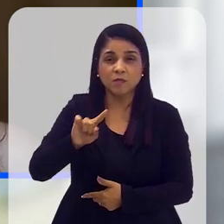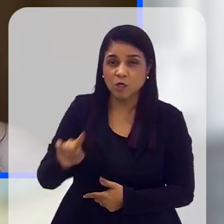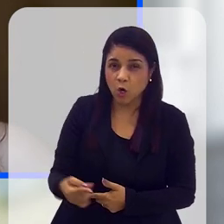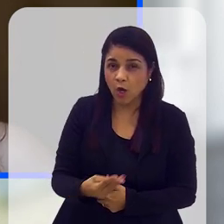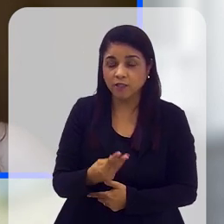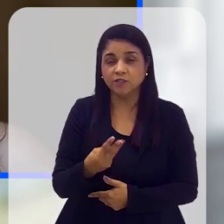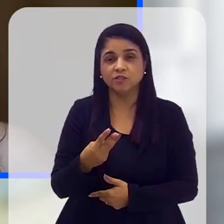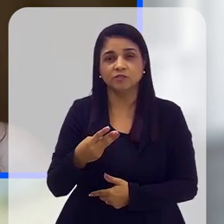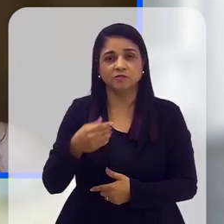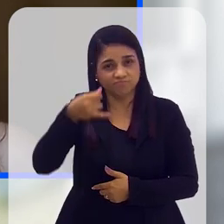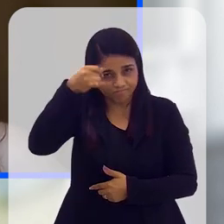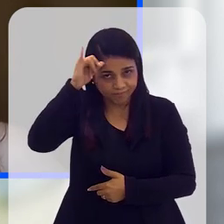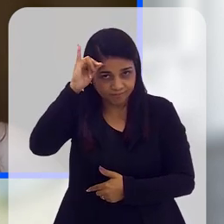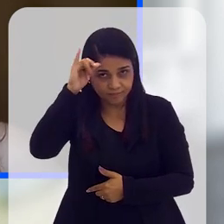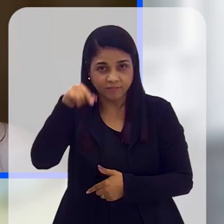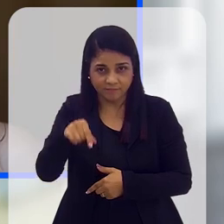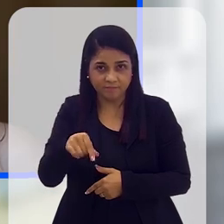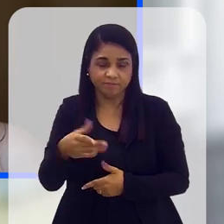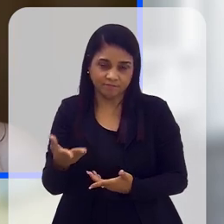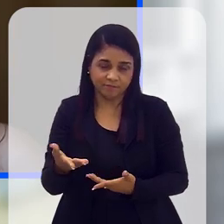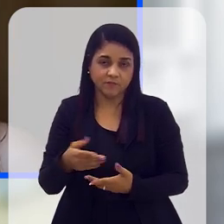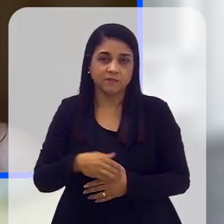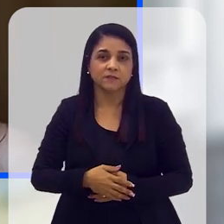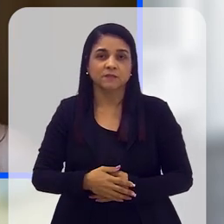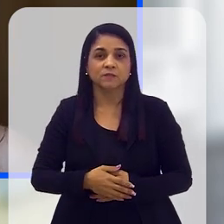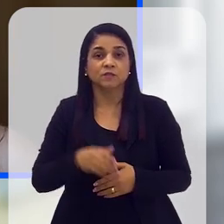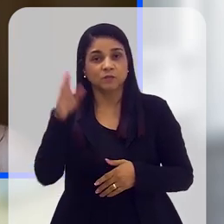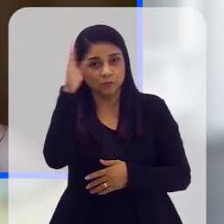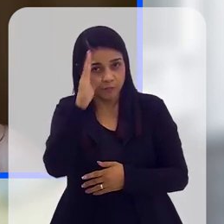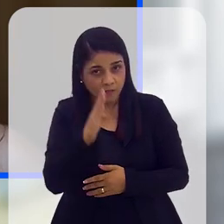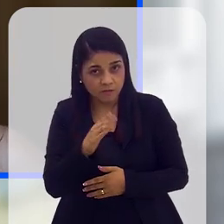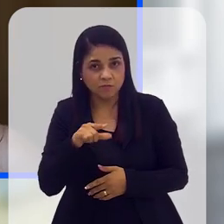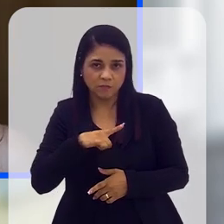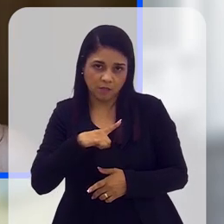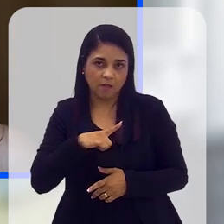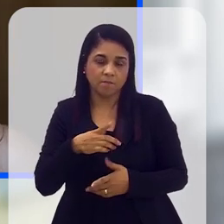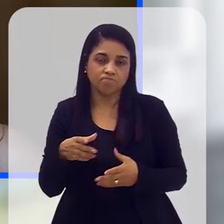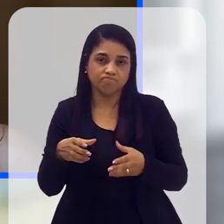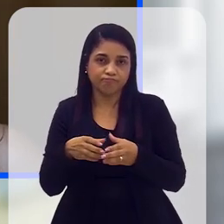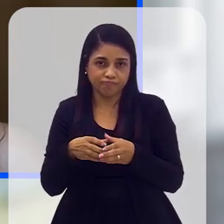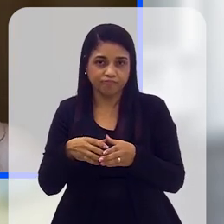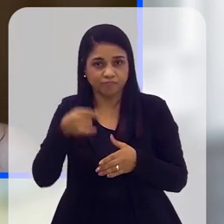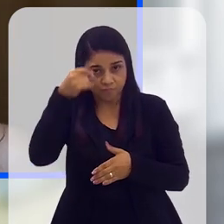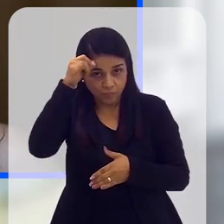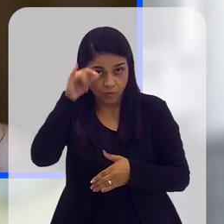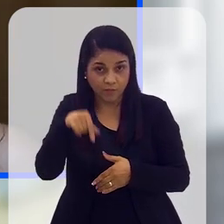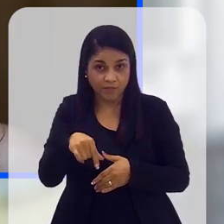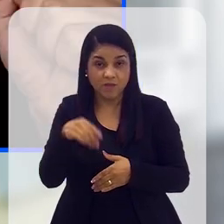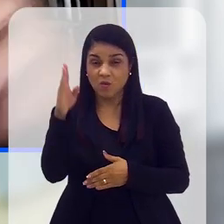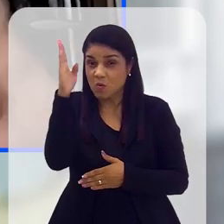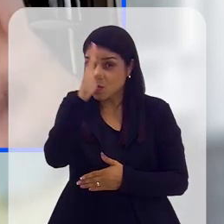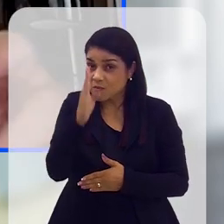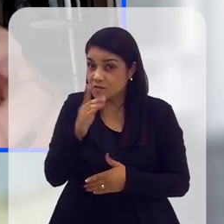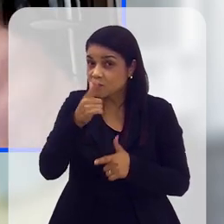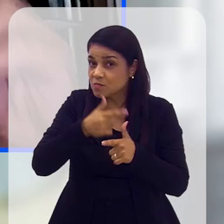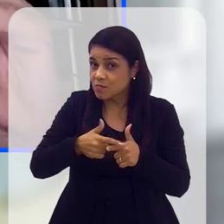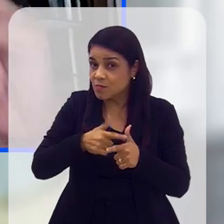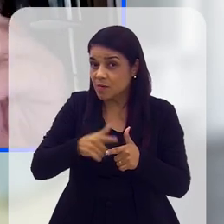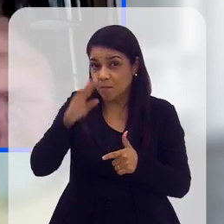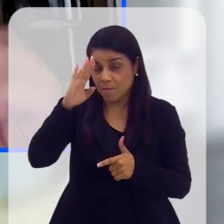responsáveis por 70%, 80% do desbateamento da Amazônia. Exatamente, abertura de pastos. Então, a